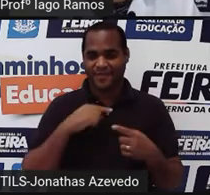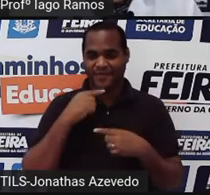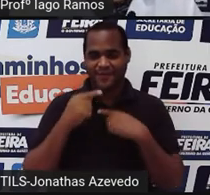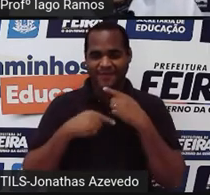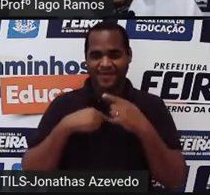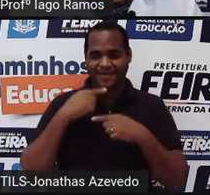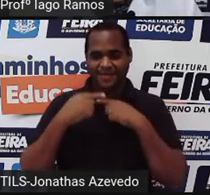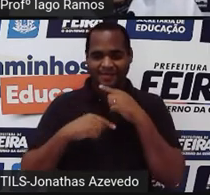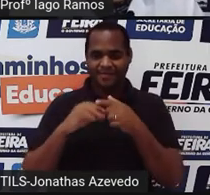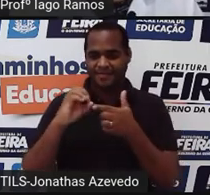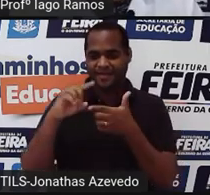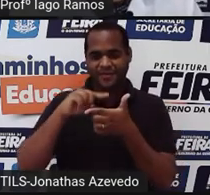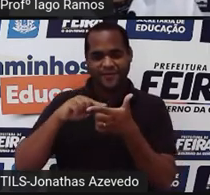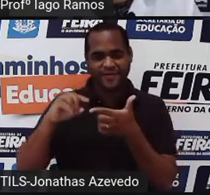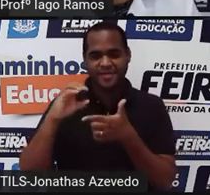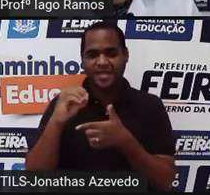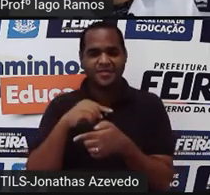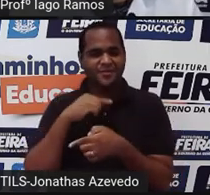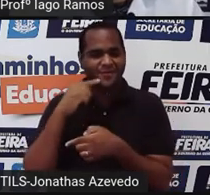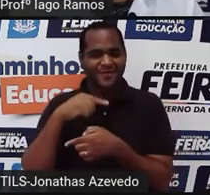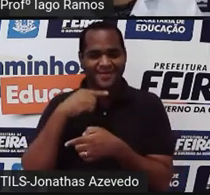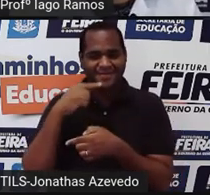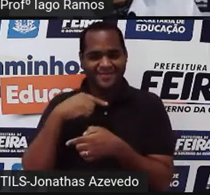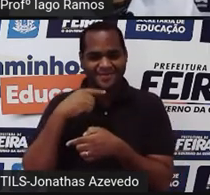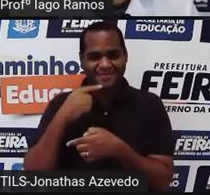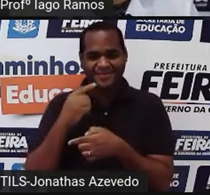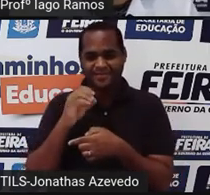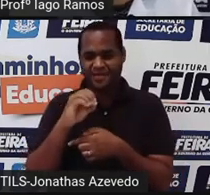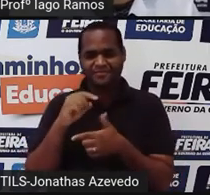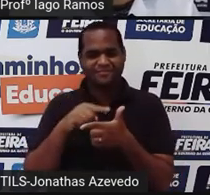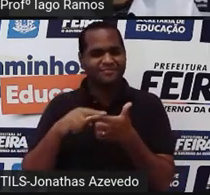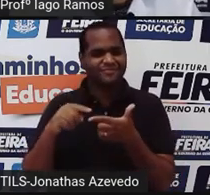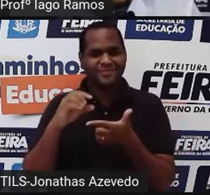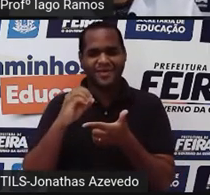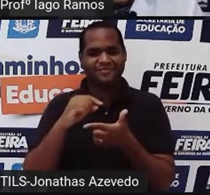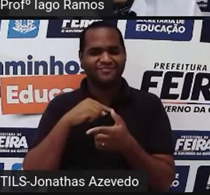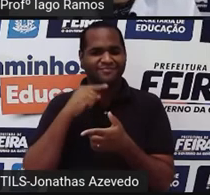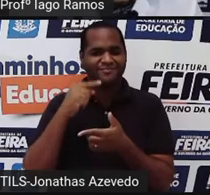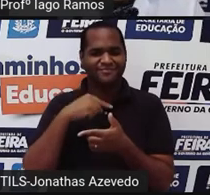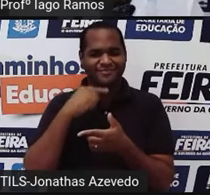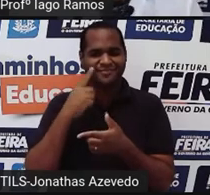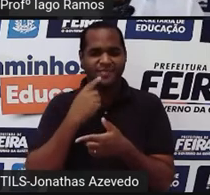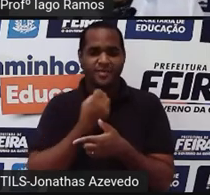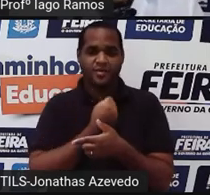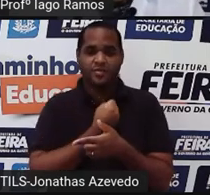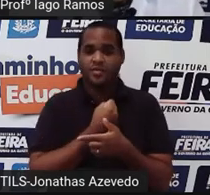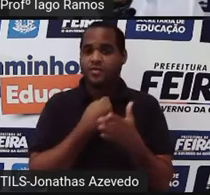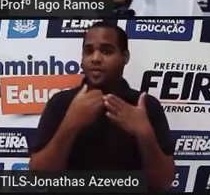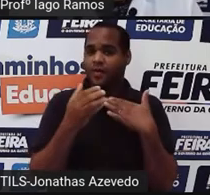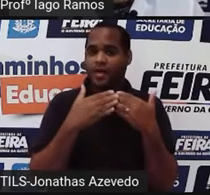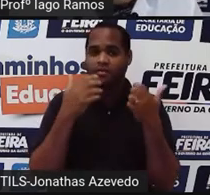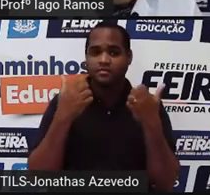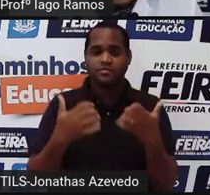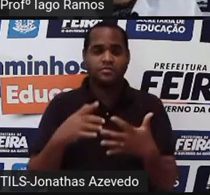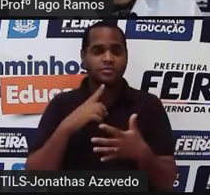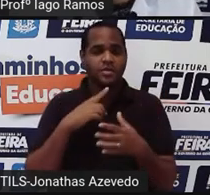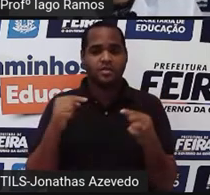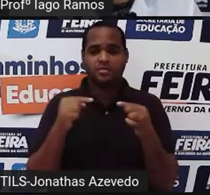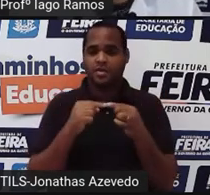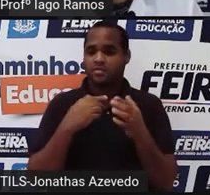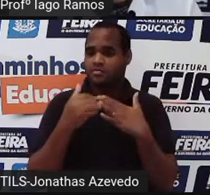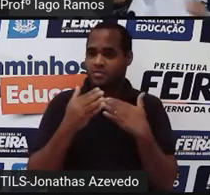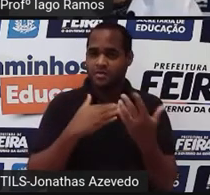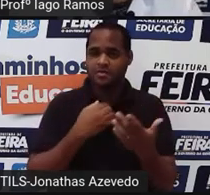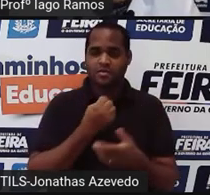como a gente determinar quanto é 0 dividido por 0. Porque qualquer número que a gente multiplicar por 0 vai dar o próprio 0,